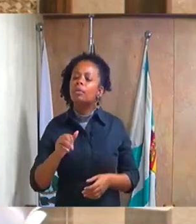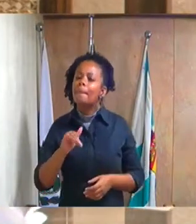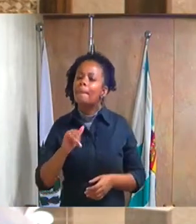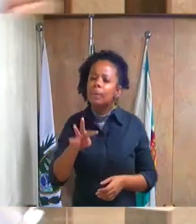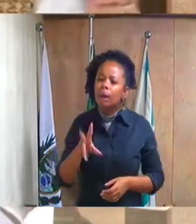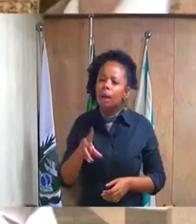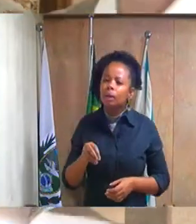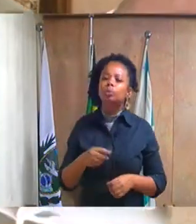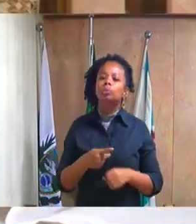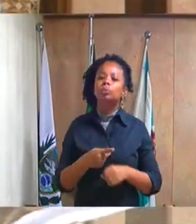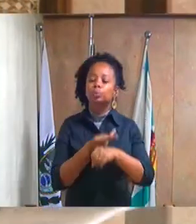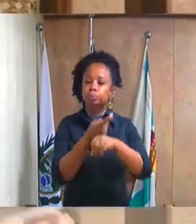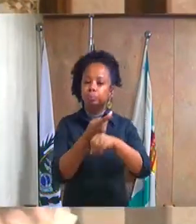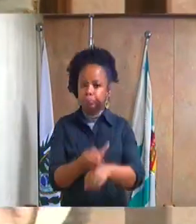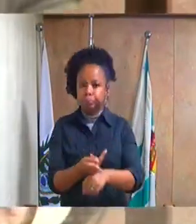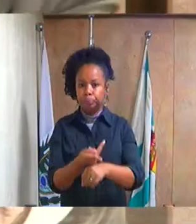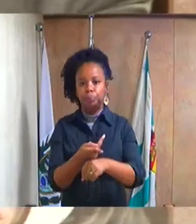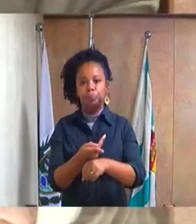cidadania Duque Caxiense.